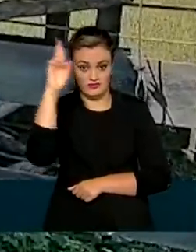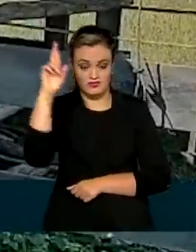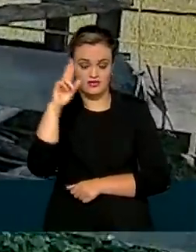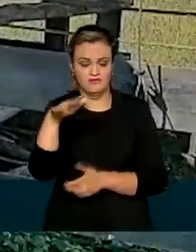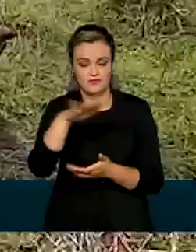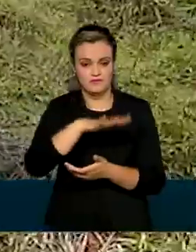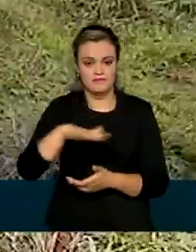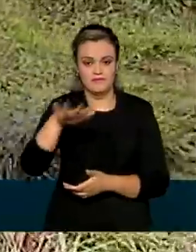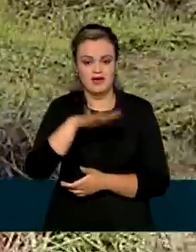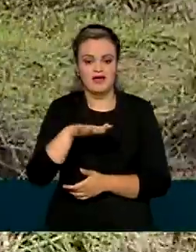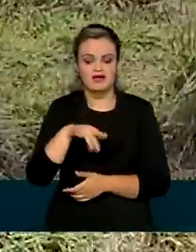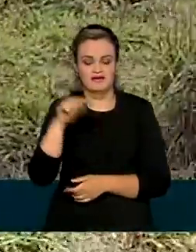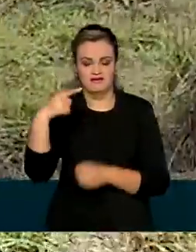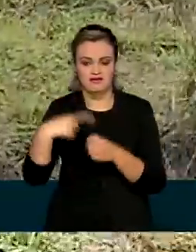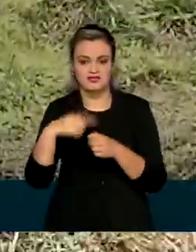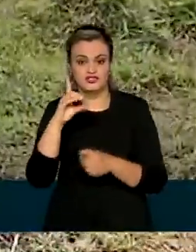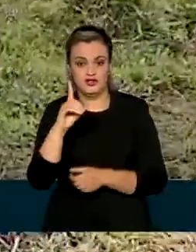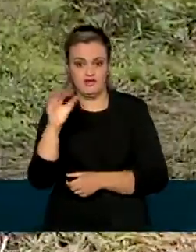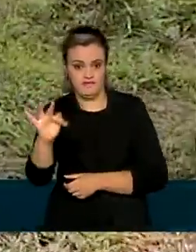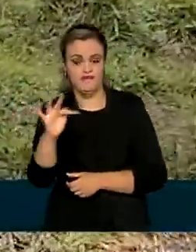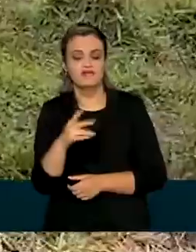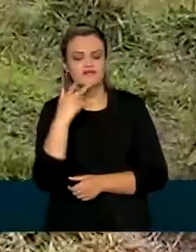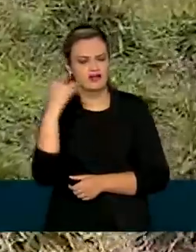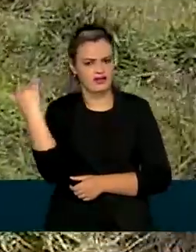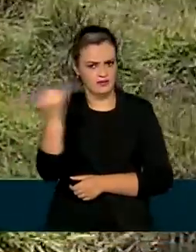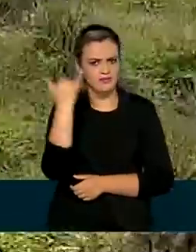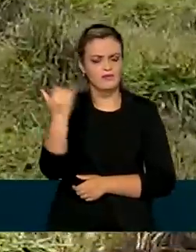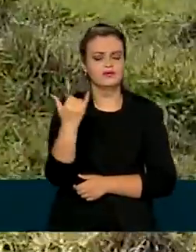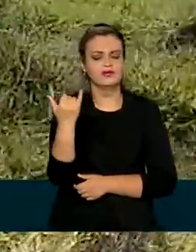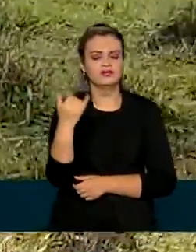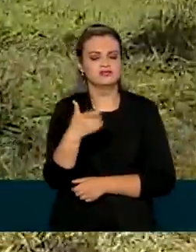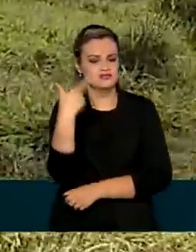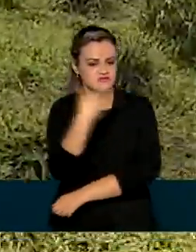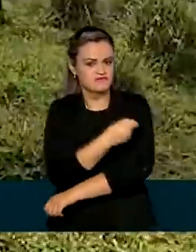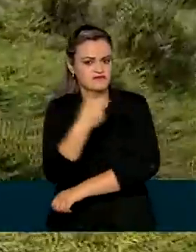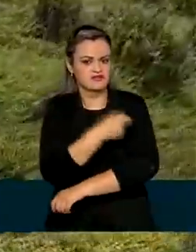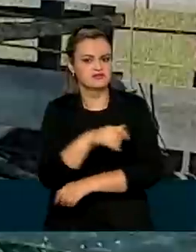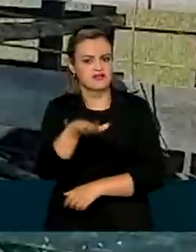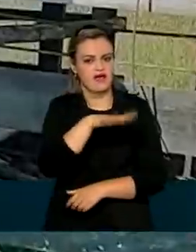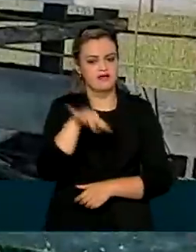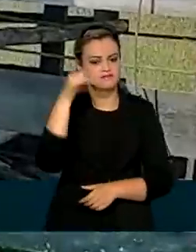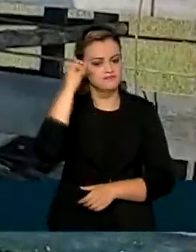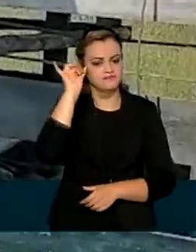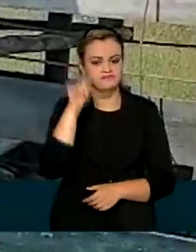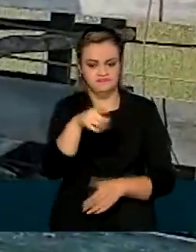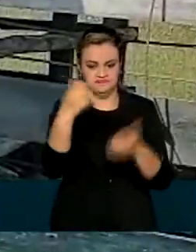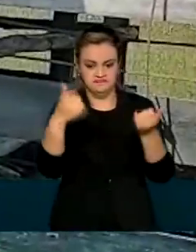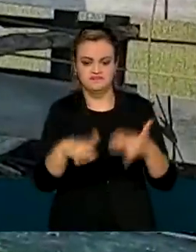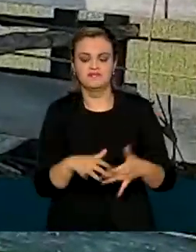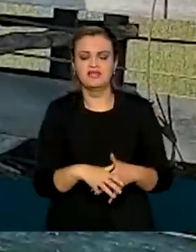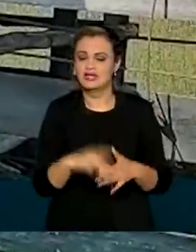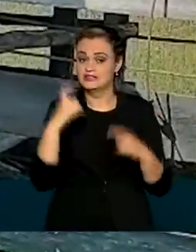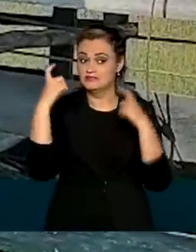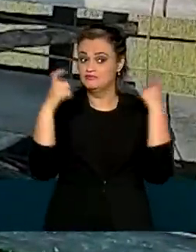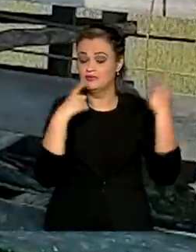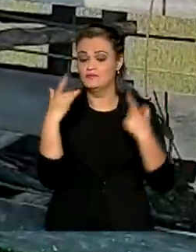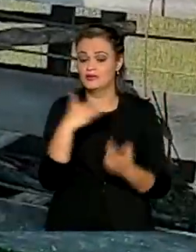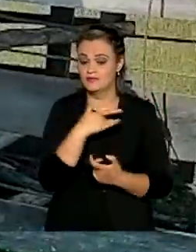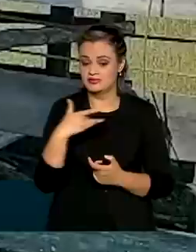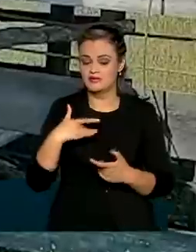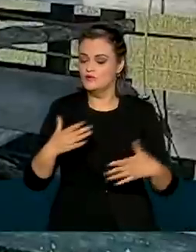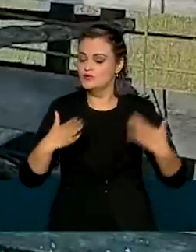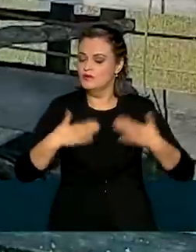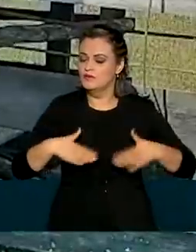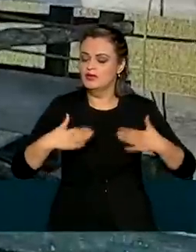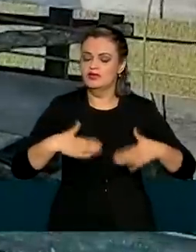assentamento no Distrito Federal sabe a importância de imunizar o seu rebanho. A gente se preocupa com a saúde e o